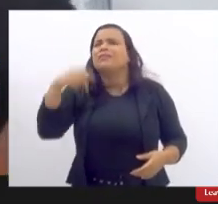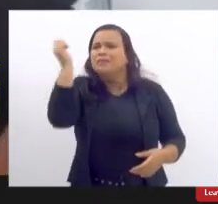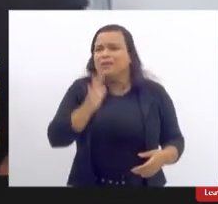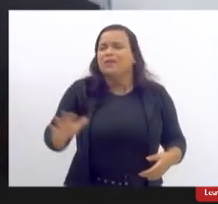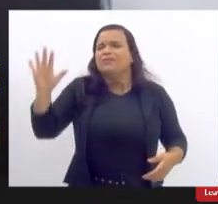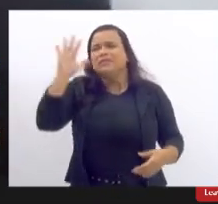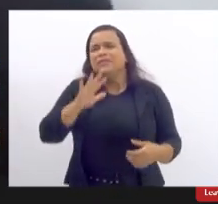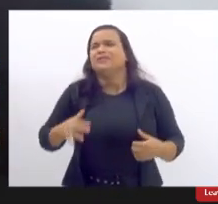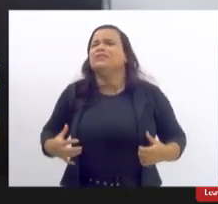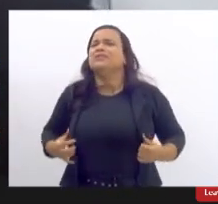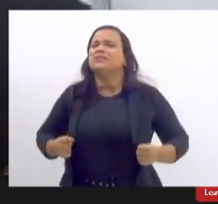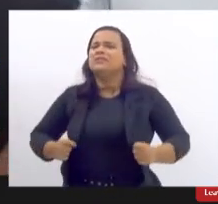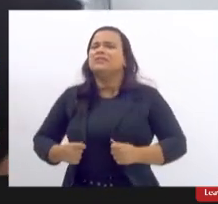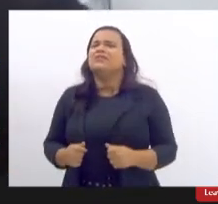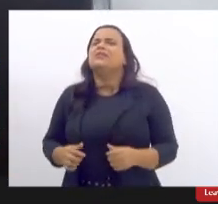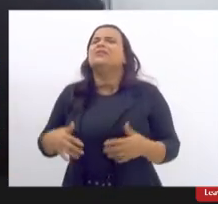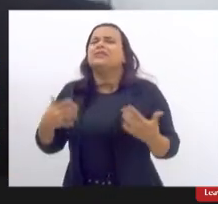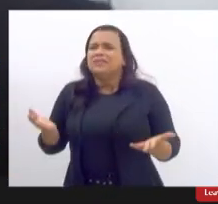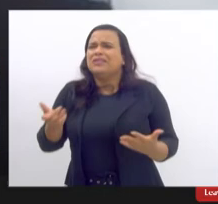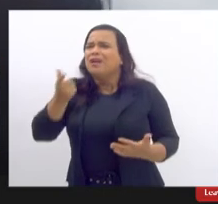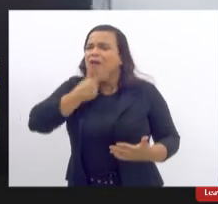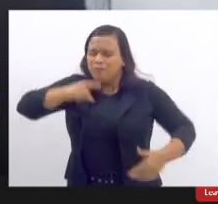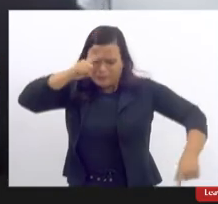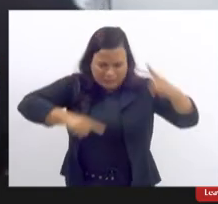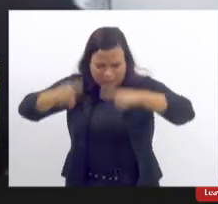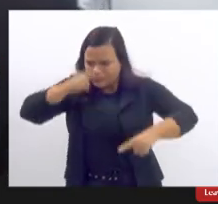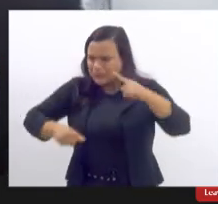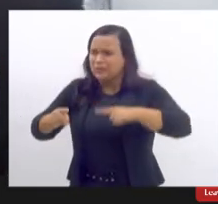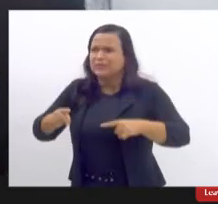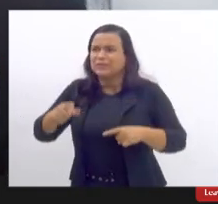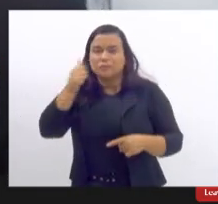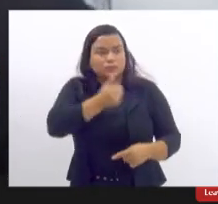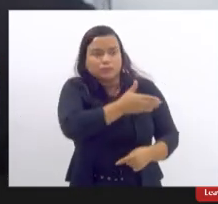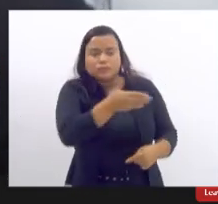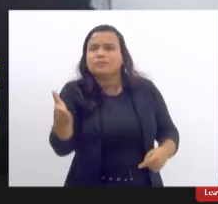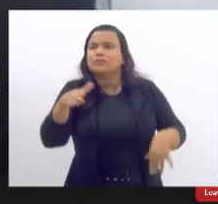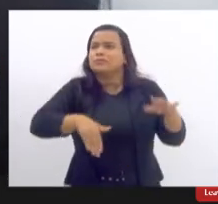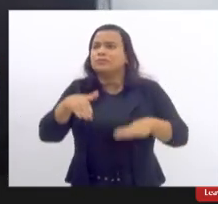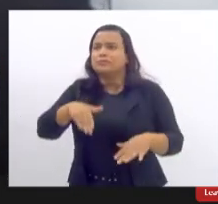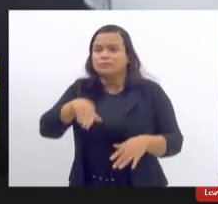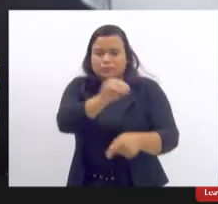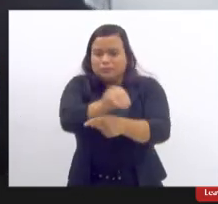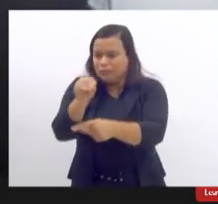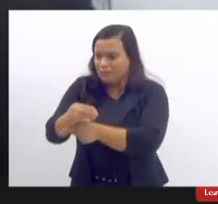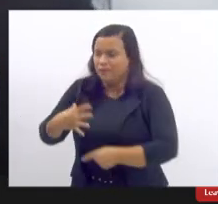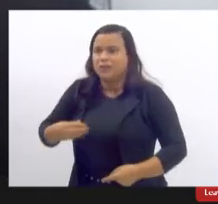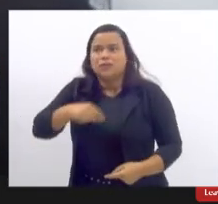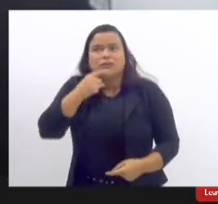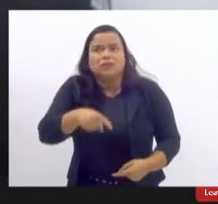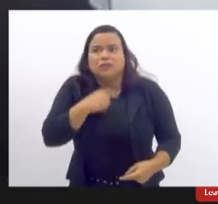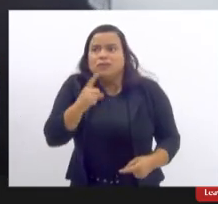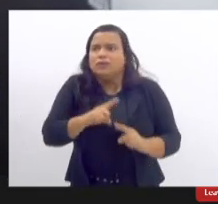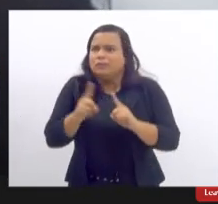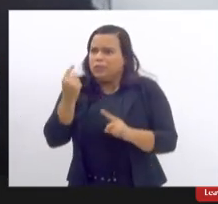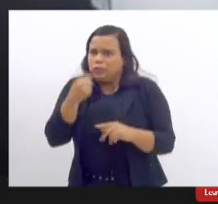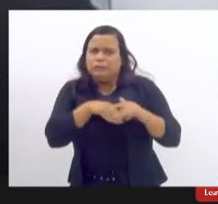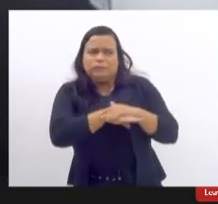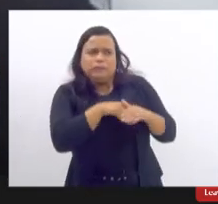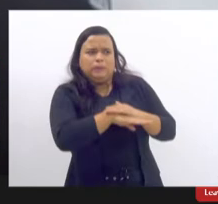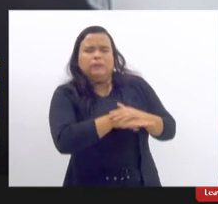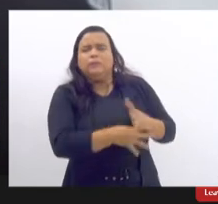vezes não tem nem o que comer não tem nem como sustentar seus filhos mas que se submetem a esse padrão cultural